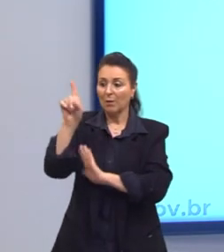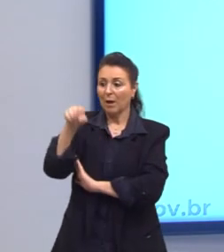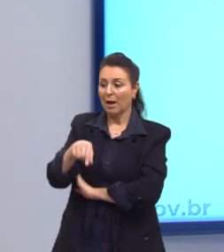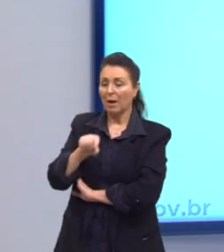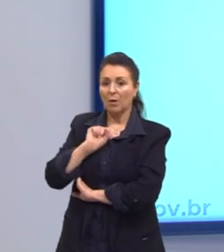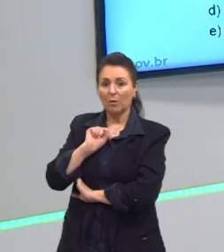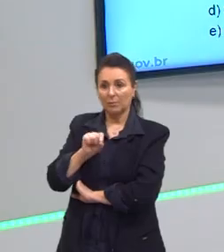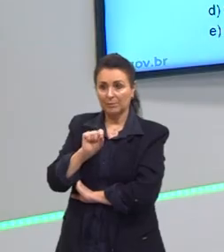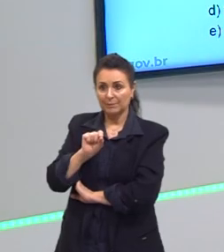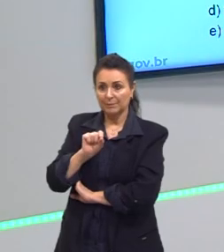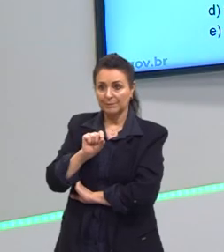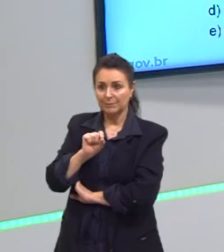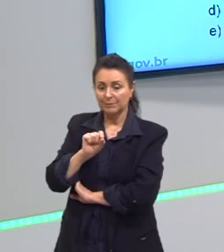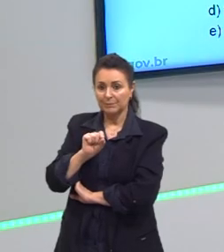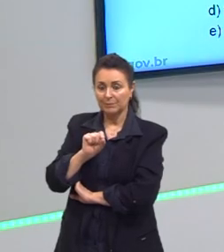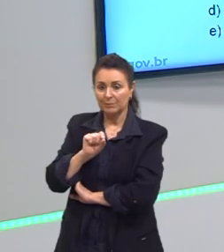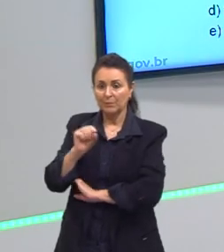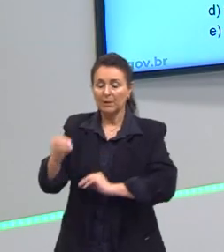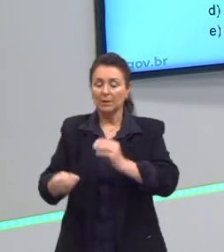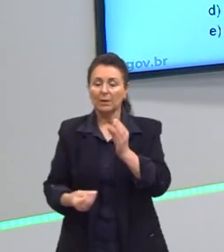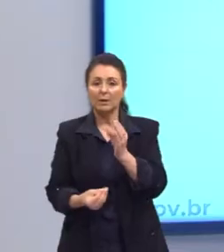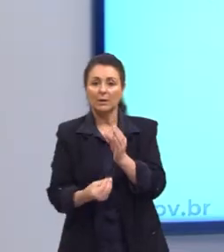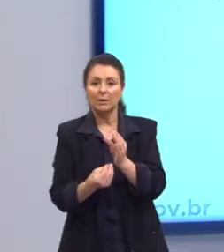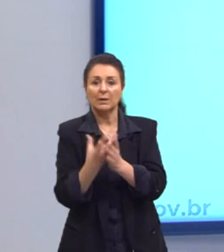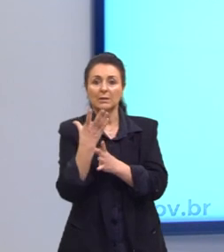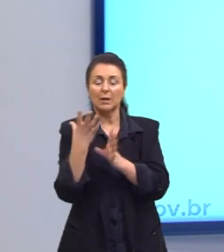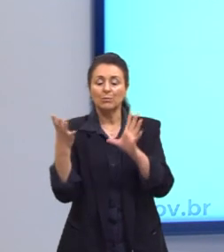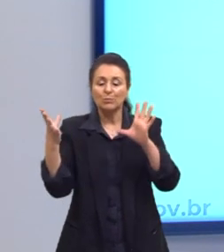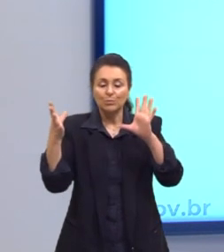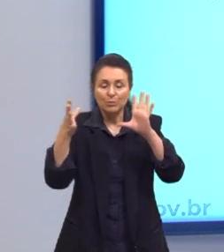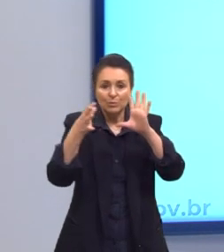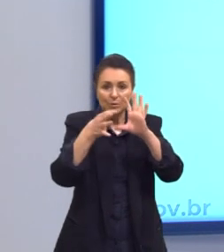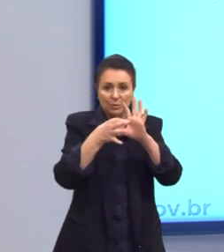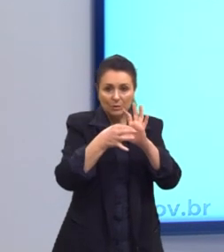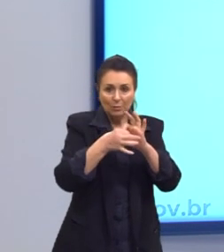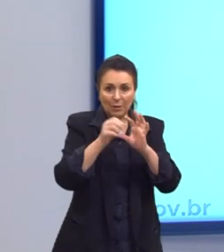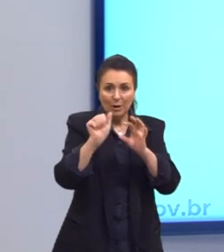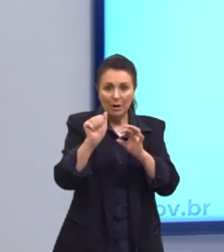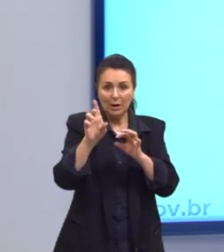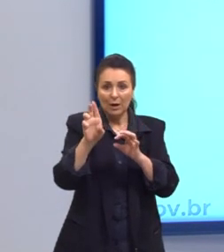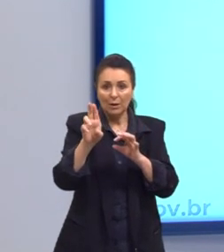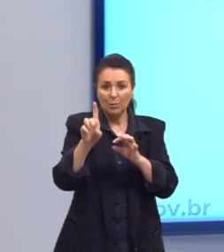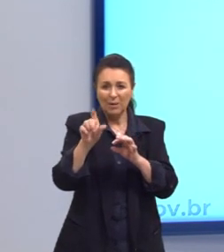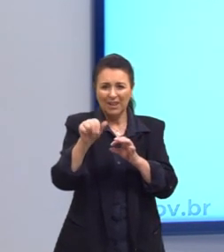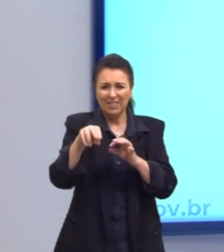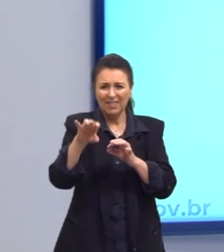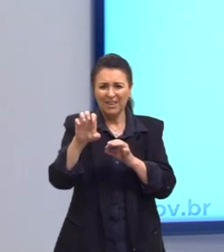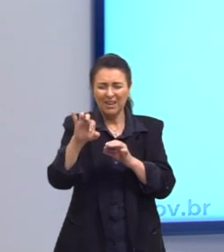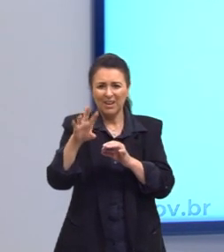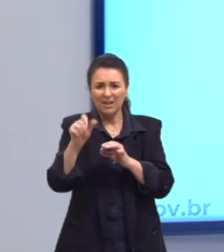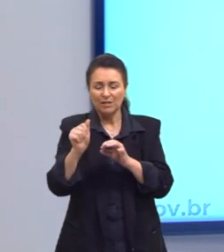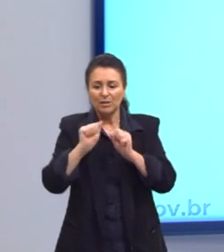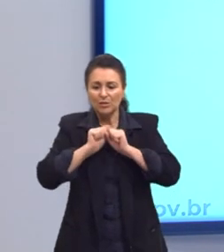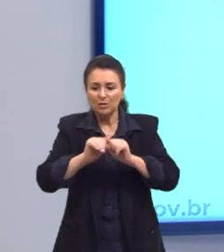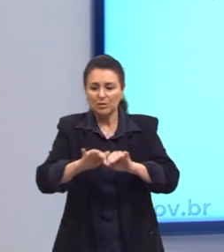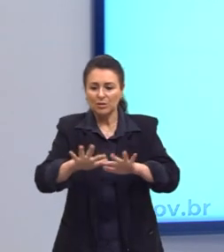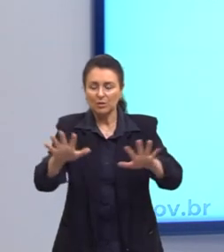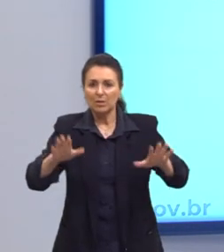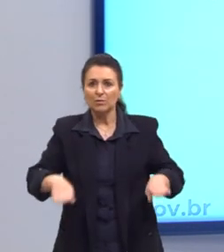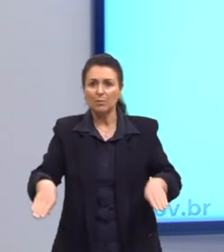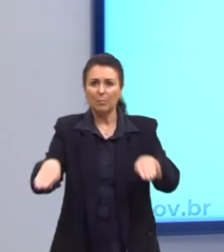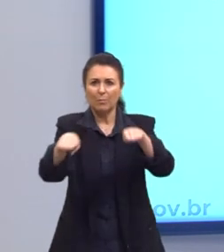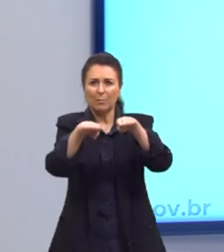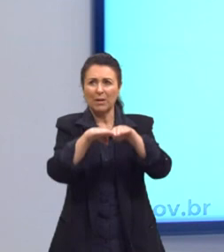antes na aula, a criação de uniões aduaneiras, não. Difusão de padrões